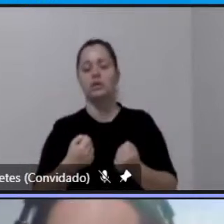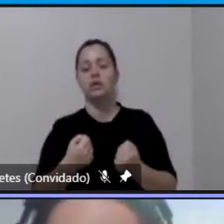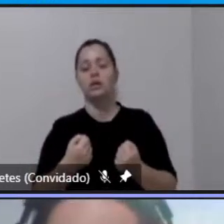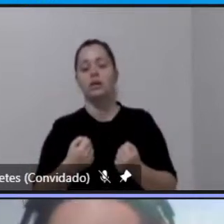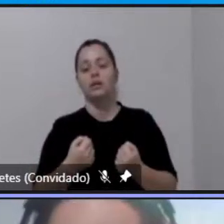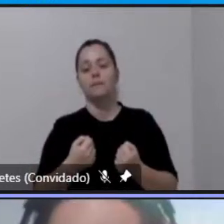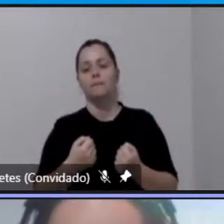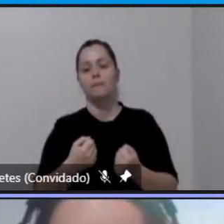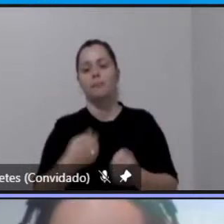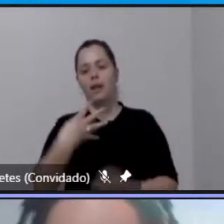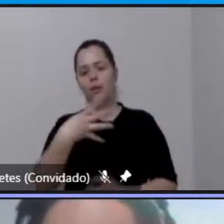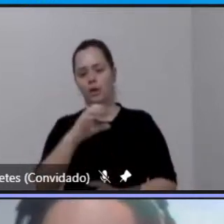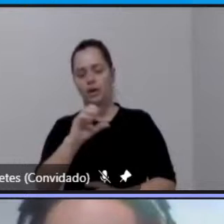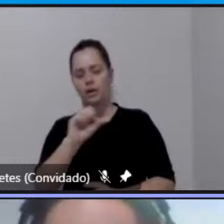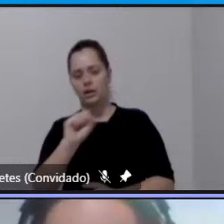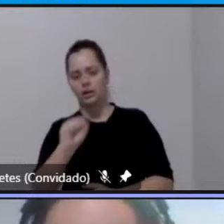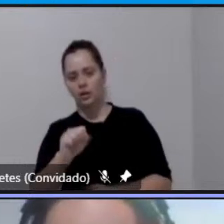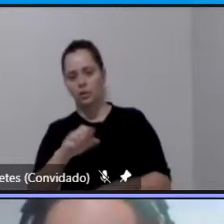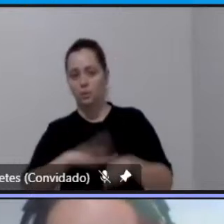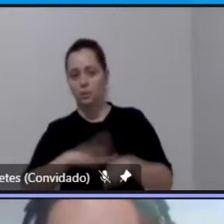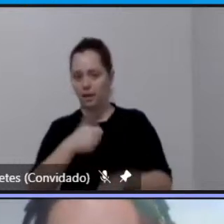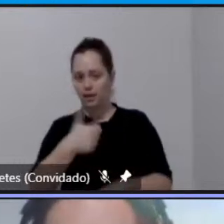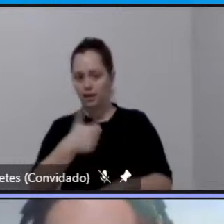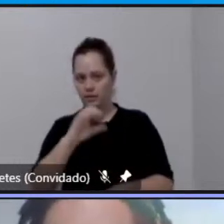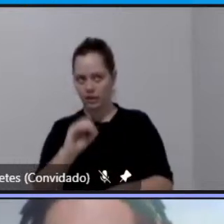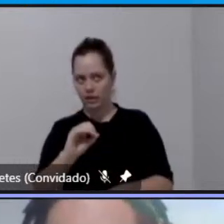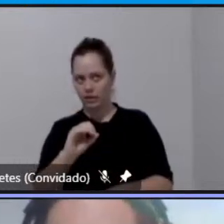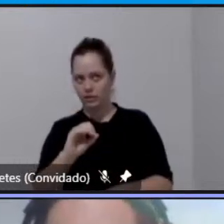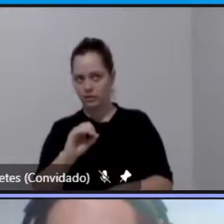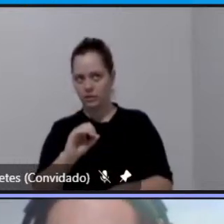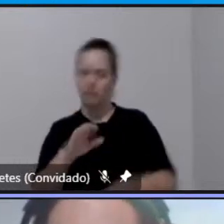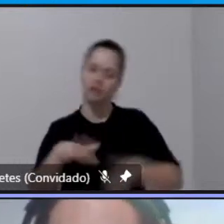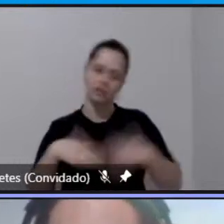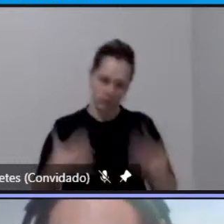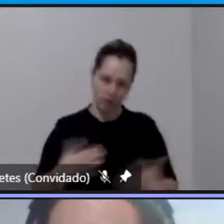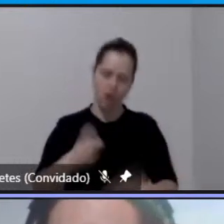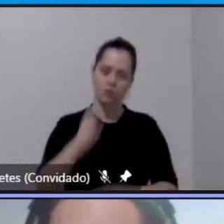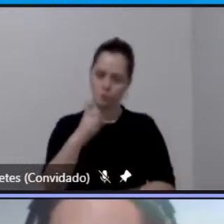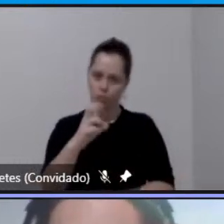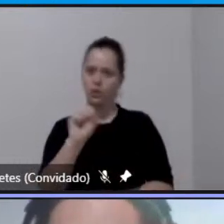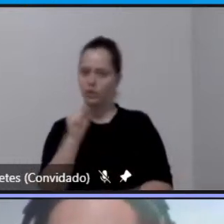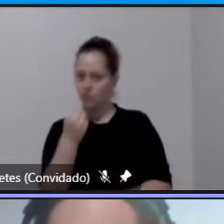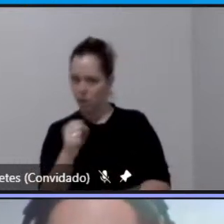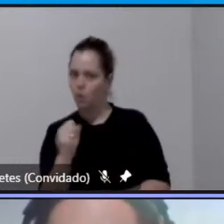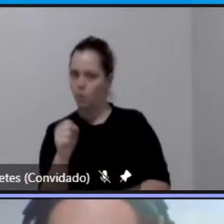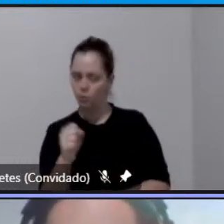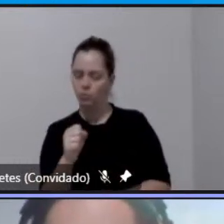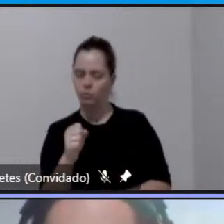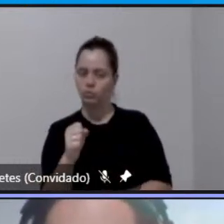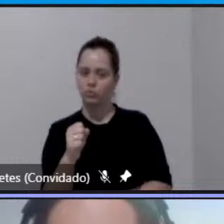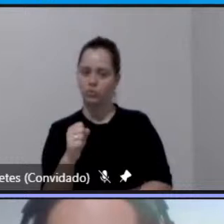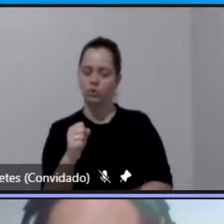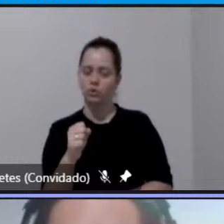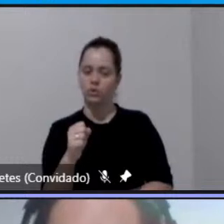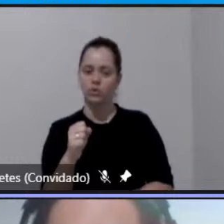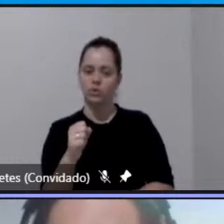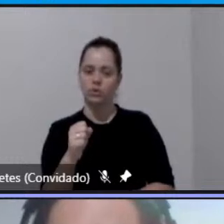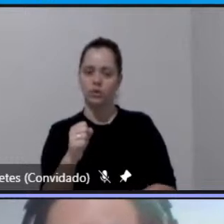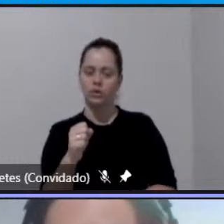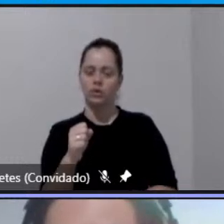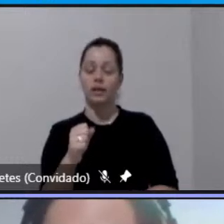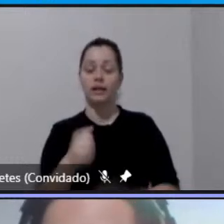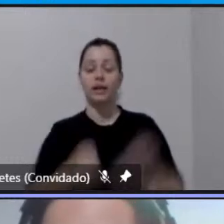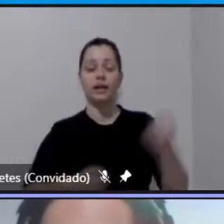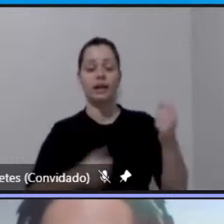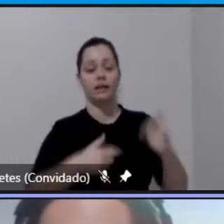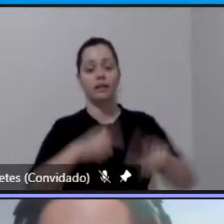48 mais 10 58 são de uma são operadas